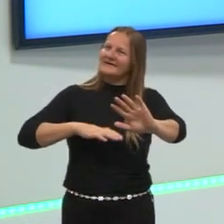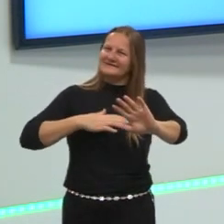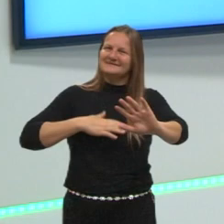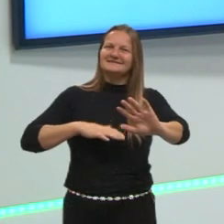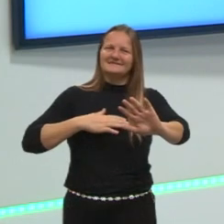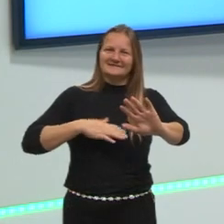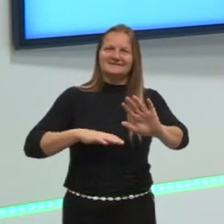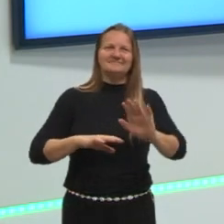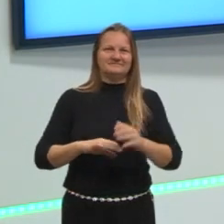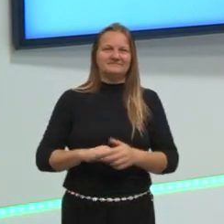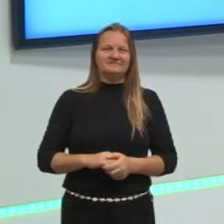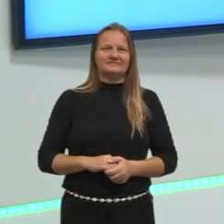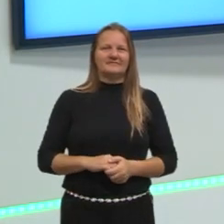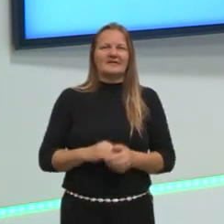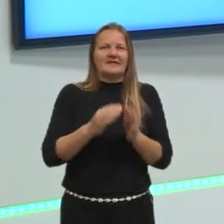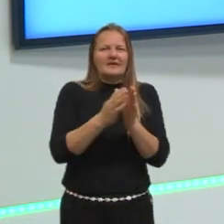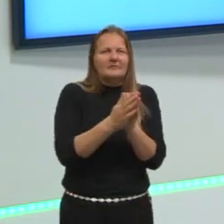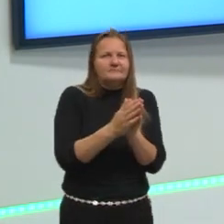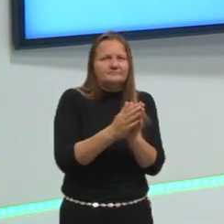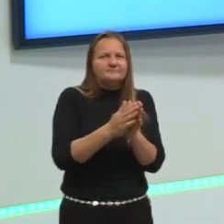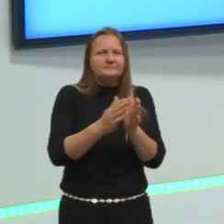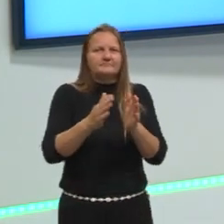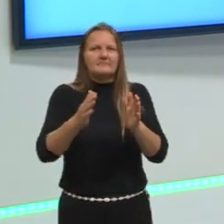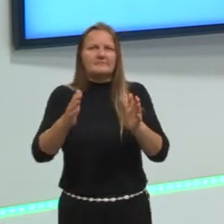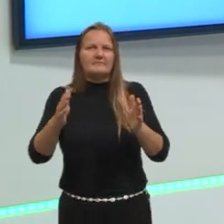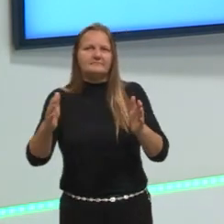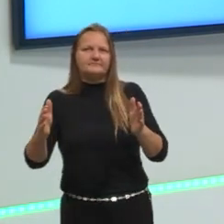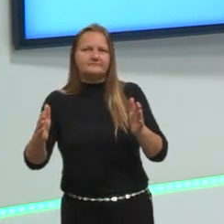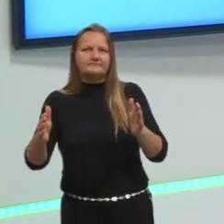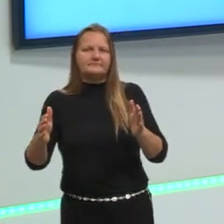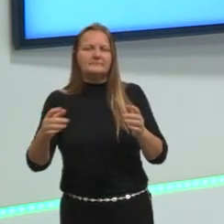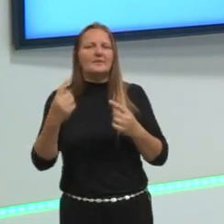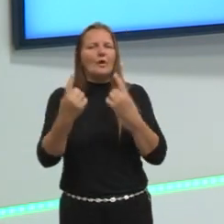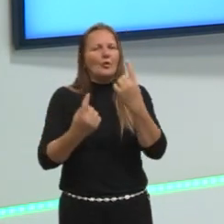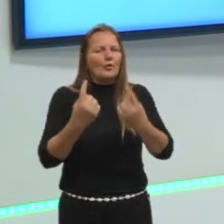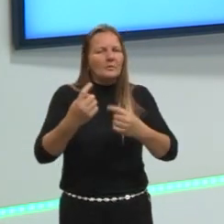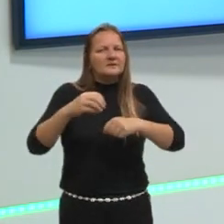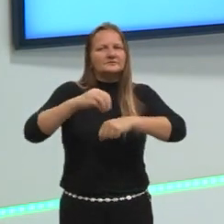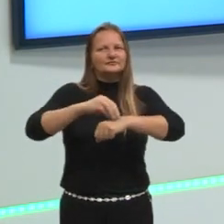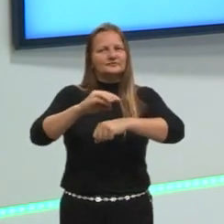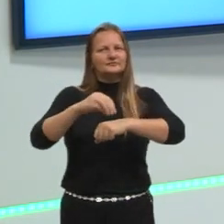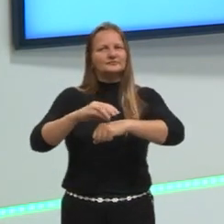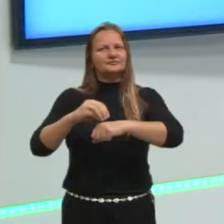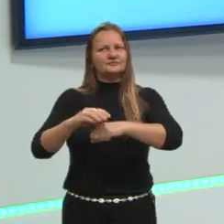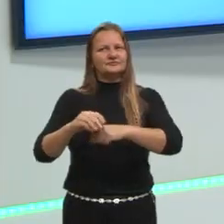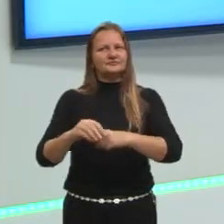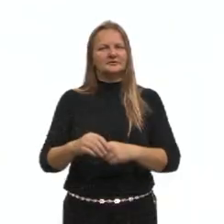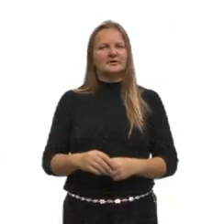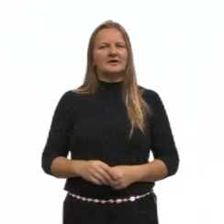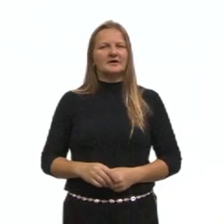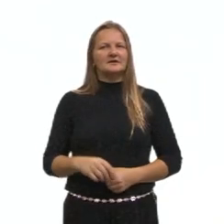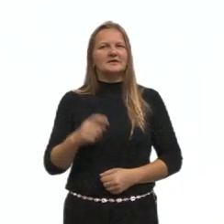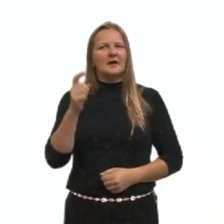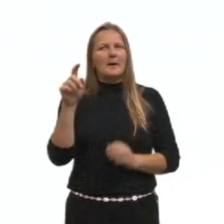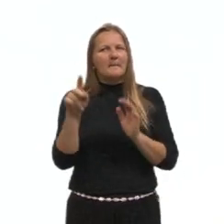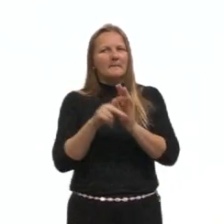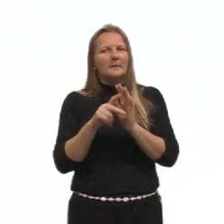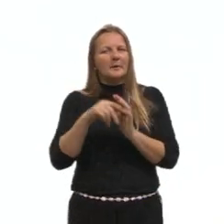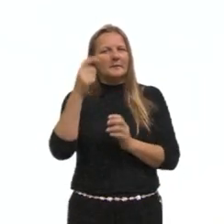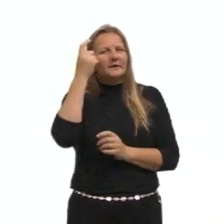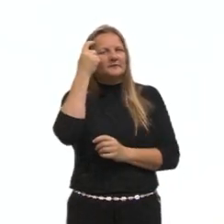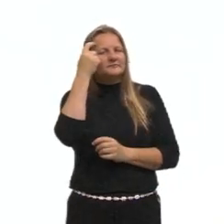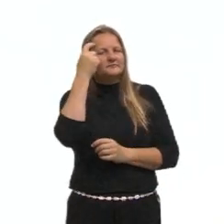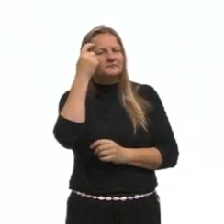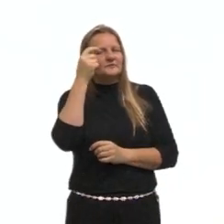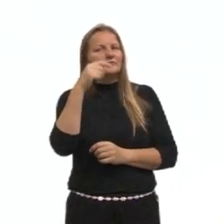Então, a partir de agora, eu vou dar algumas dicas da neurociência para